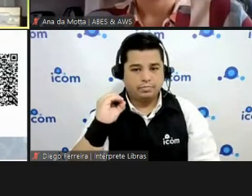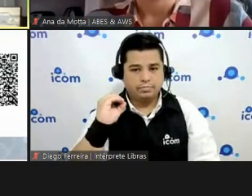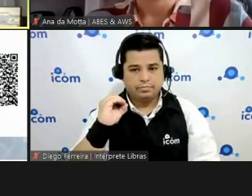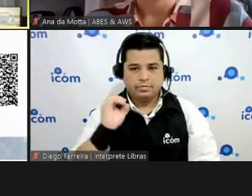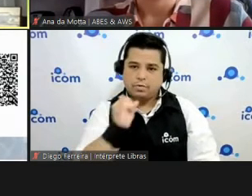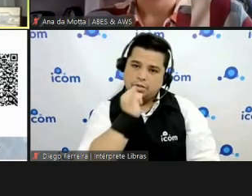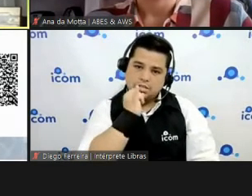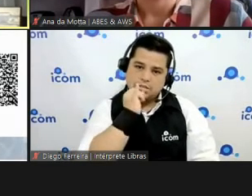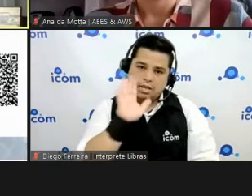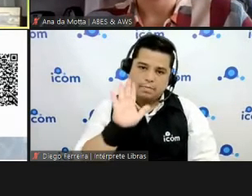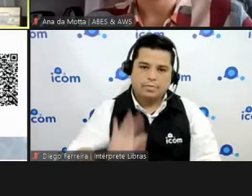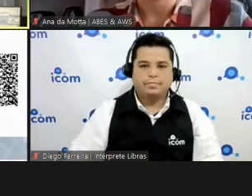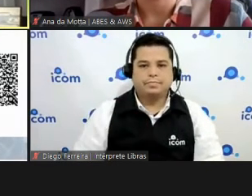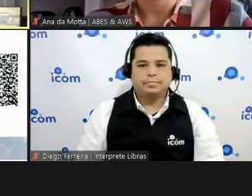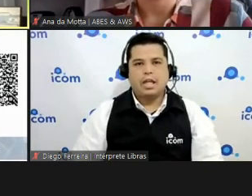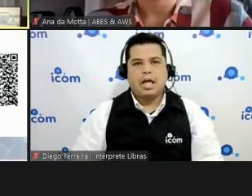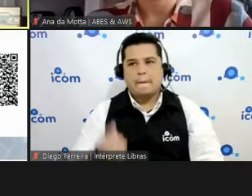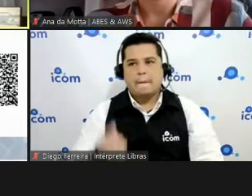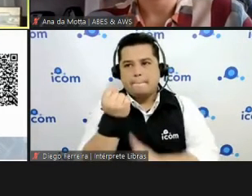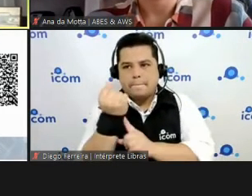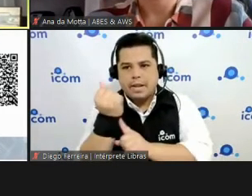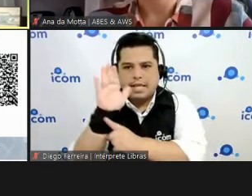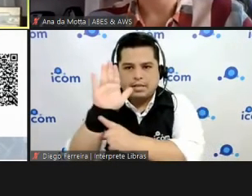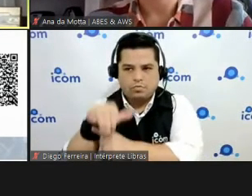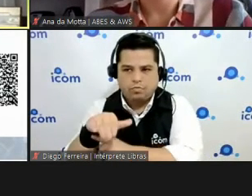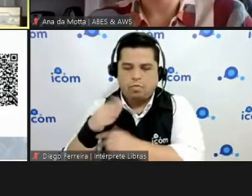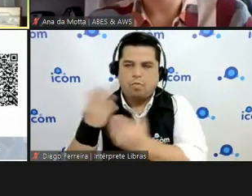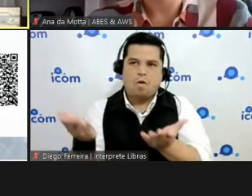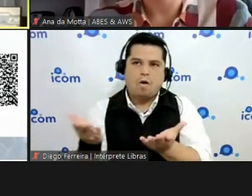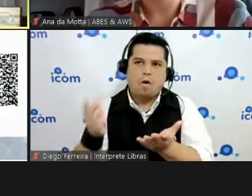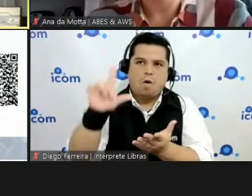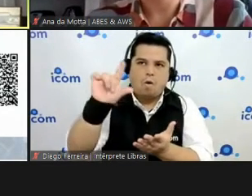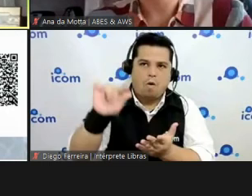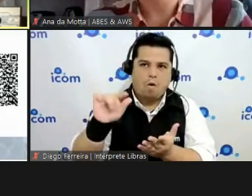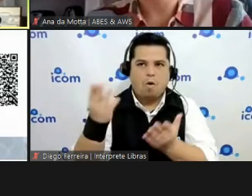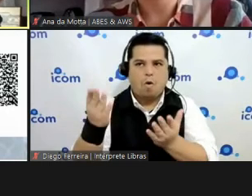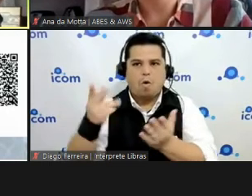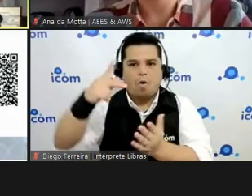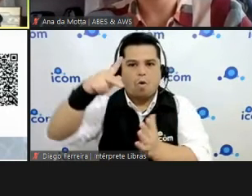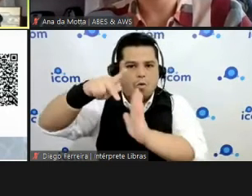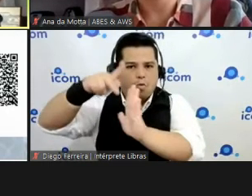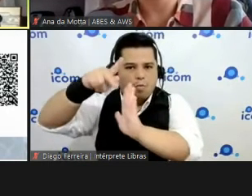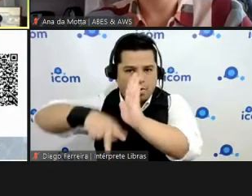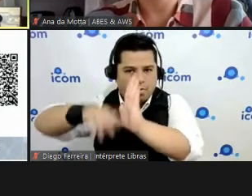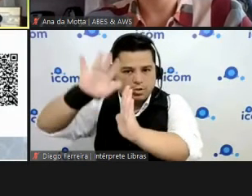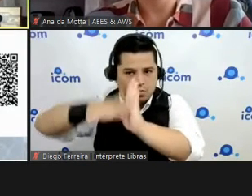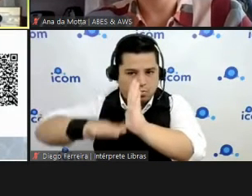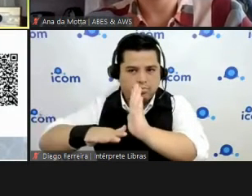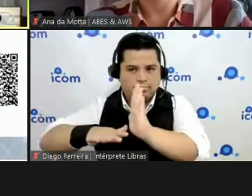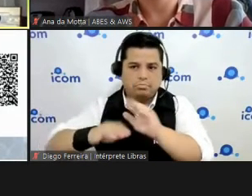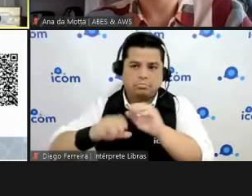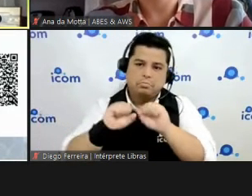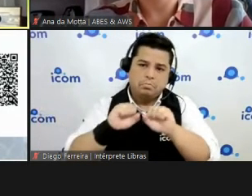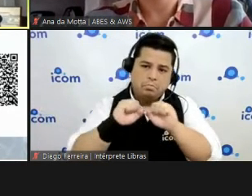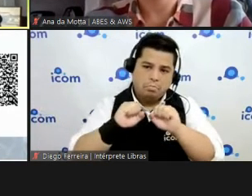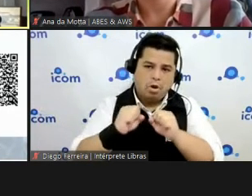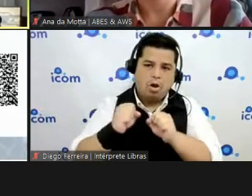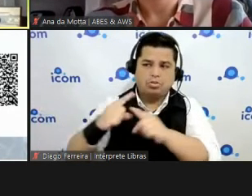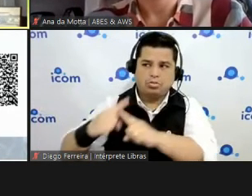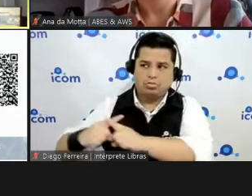usar o que? é o menor preço ou maior desconto? aí eu posso usar tanto a concorrência quanto o pregão tá? com